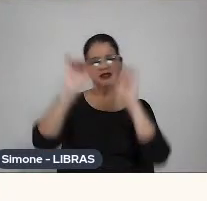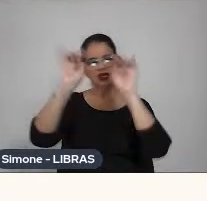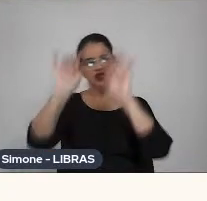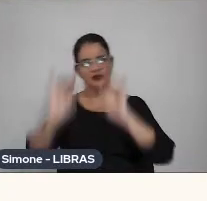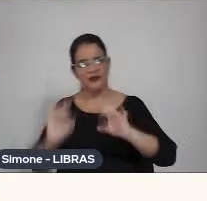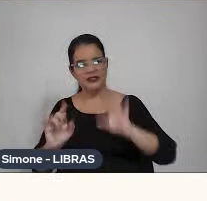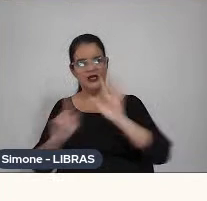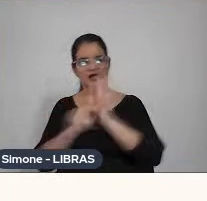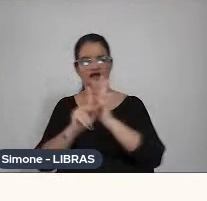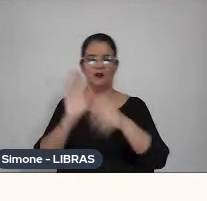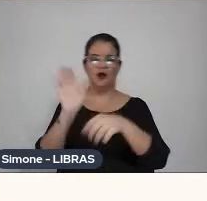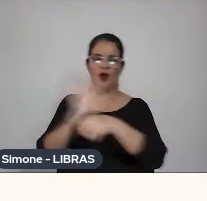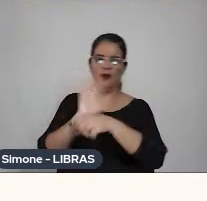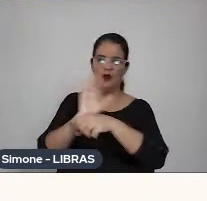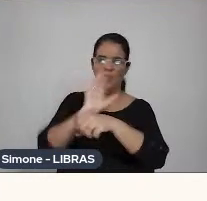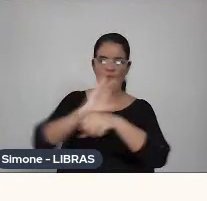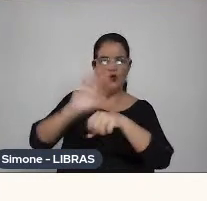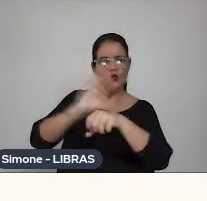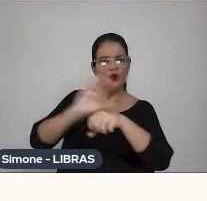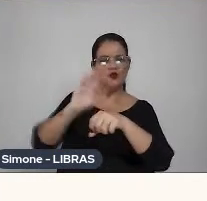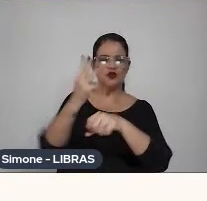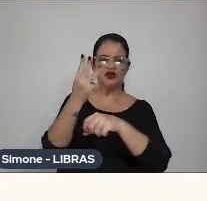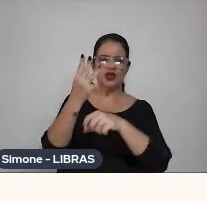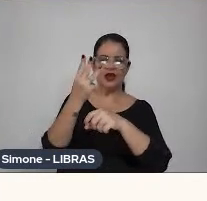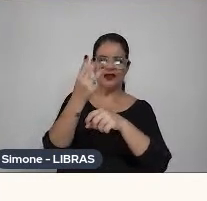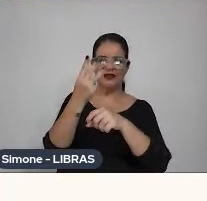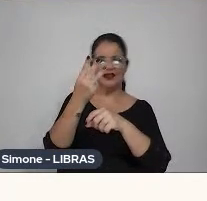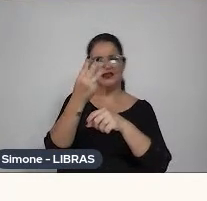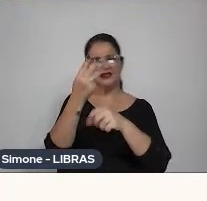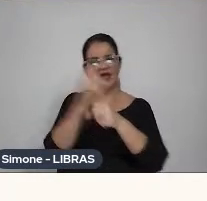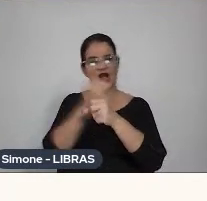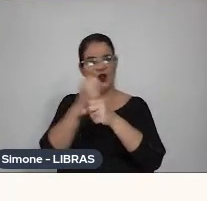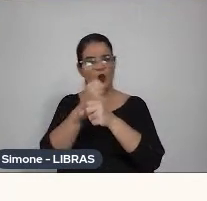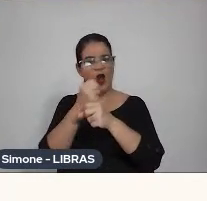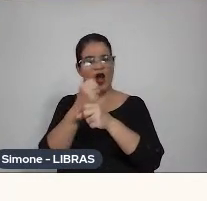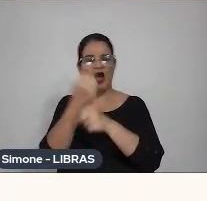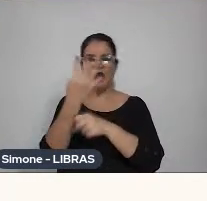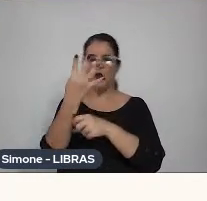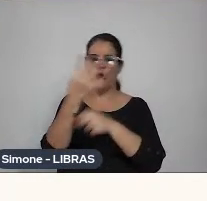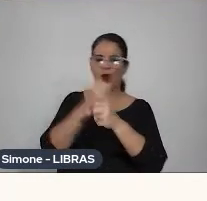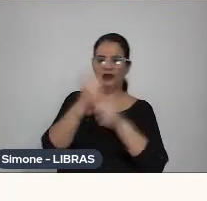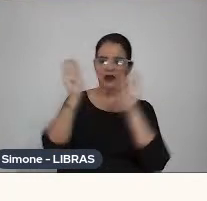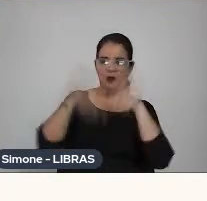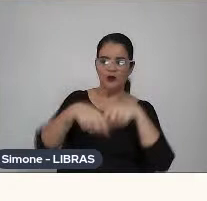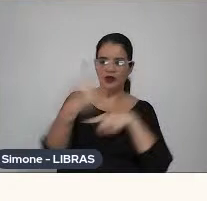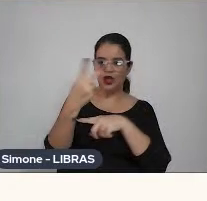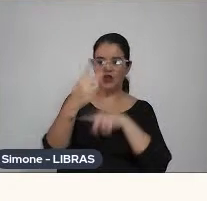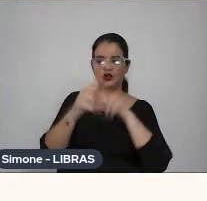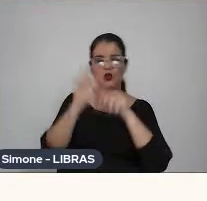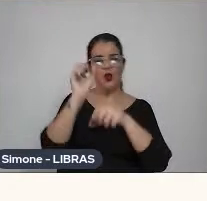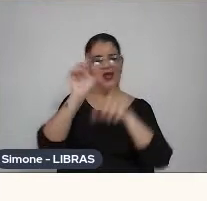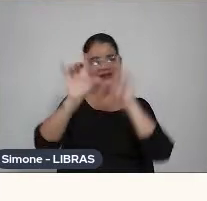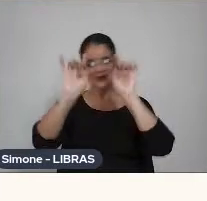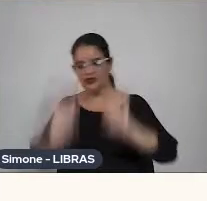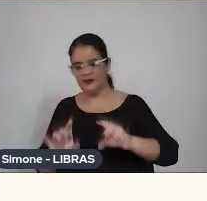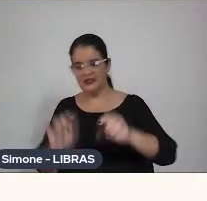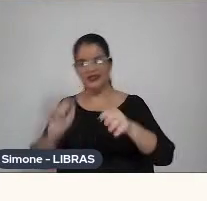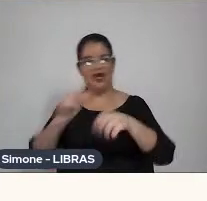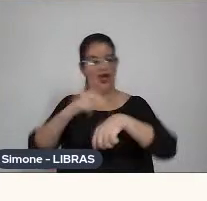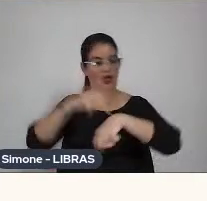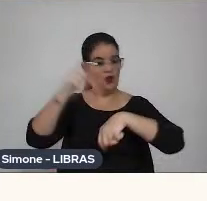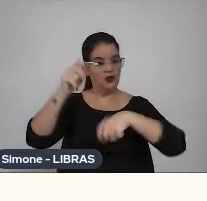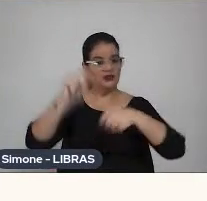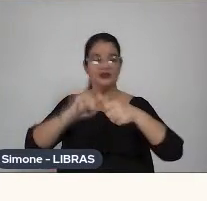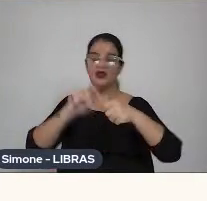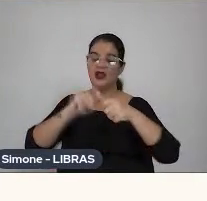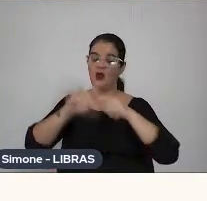curso, quando chegava no terceiro ano, terceiro, quarto ano, a gente podia fazer duas especializações, eu acabei optando por animação,